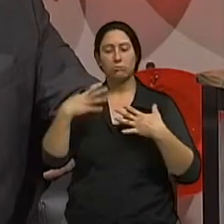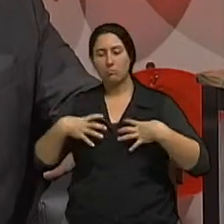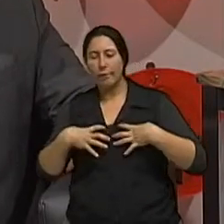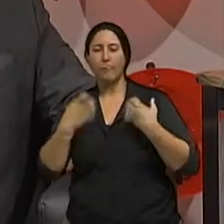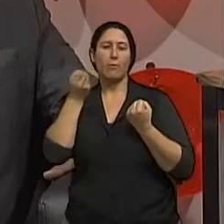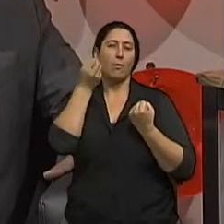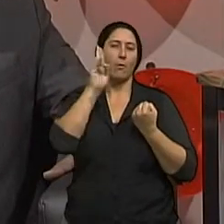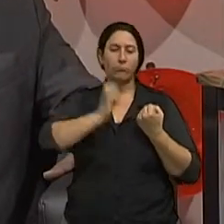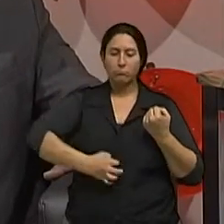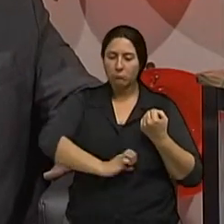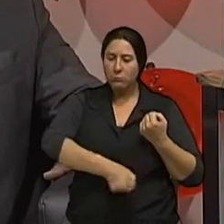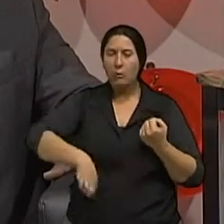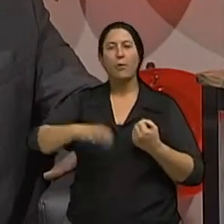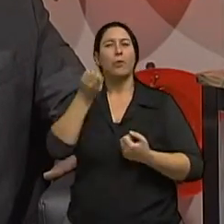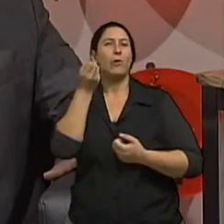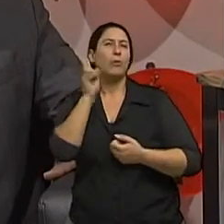intestino, pele,